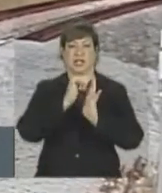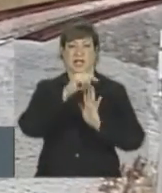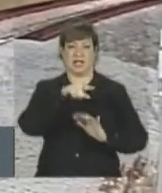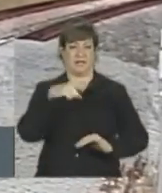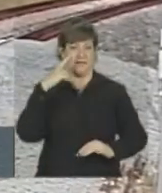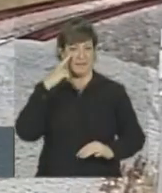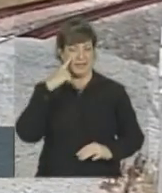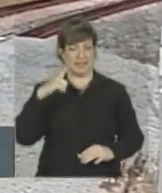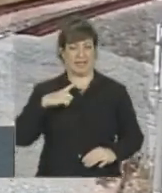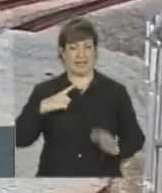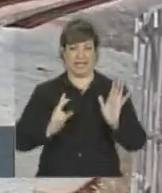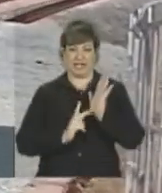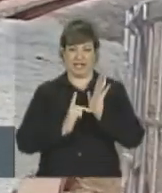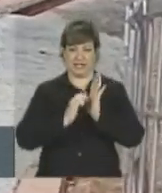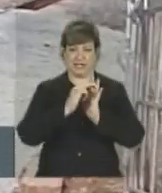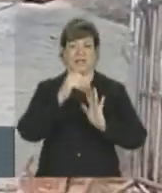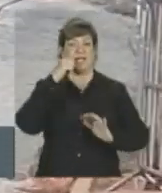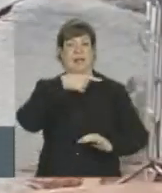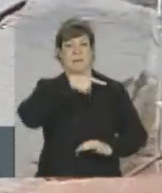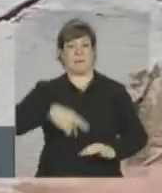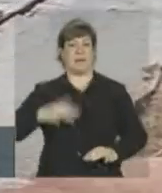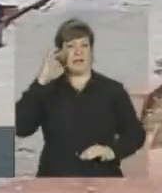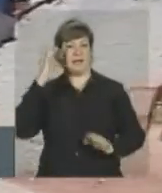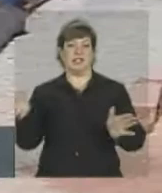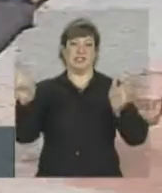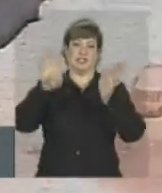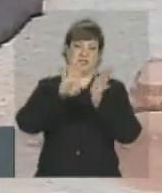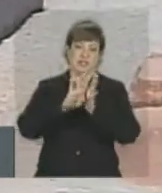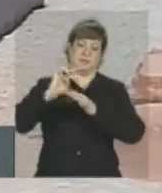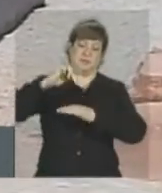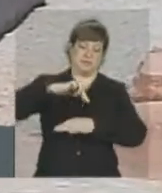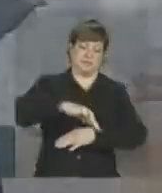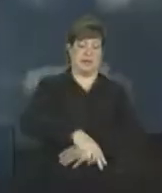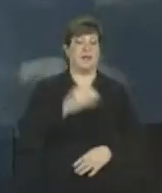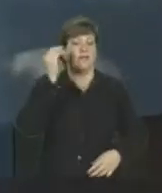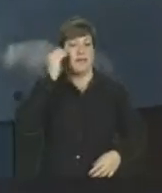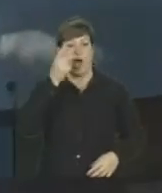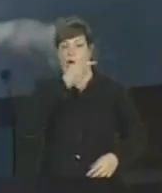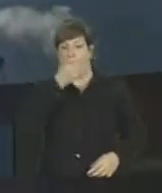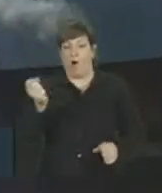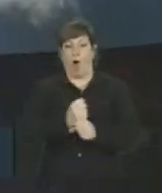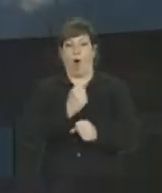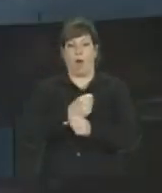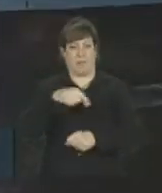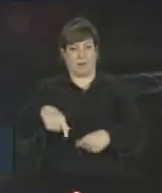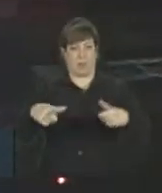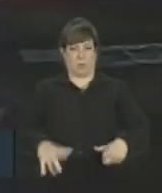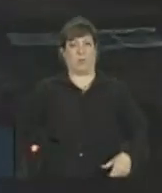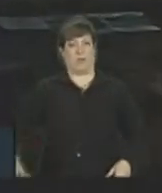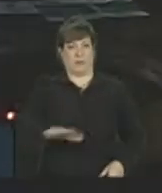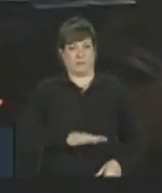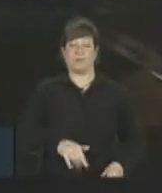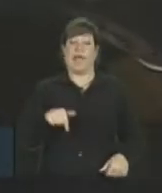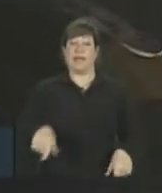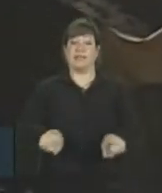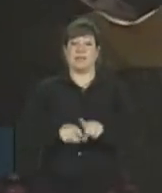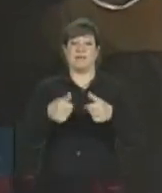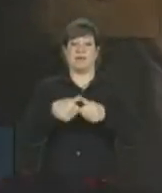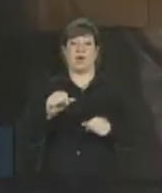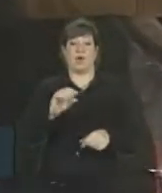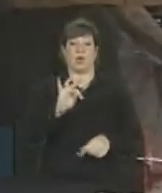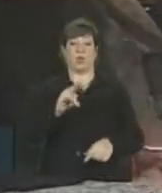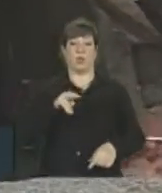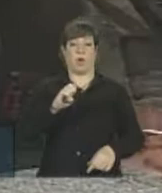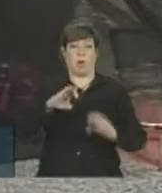é onde ela vai desembarcar e descer, para visitar como estão as obras neste trecho. E é aqui que fica também o túnel